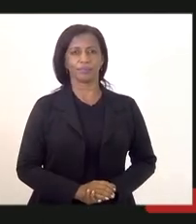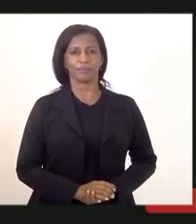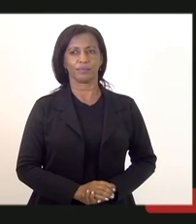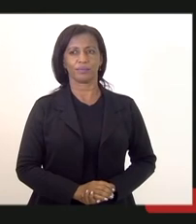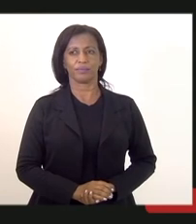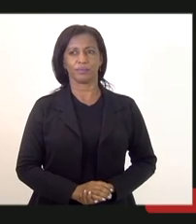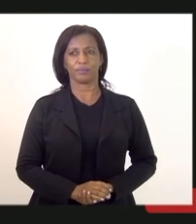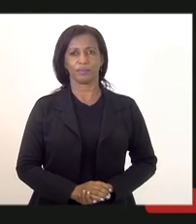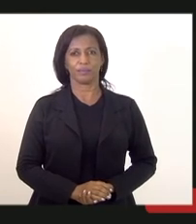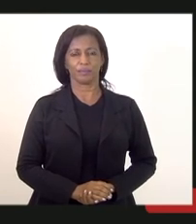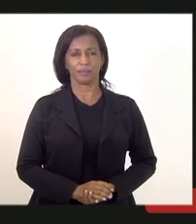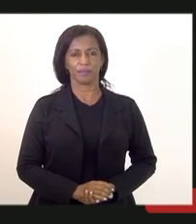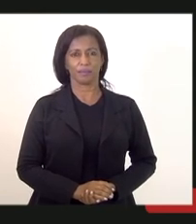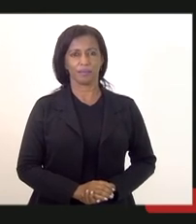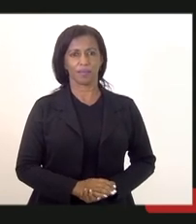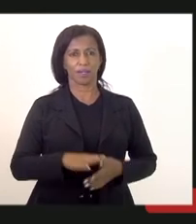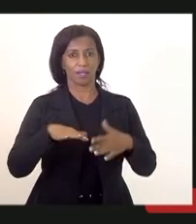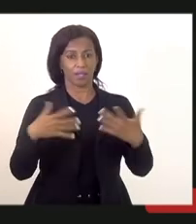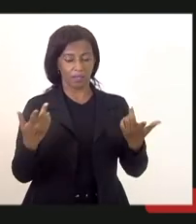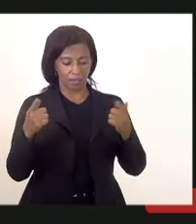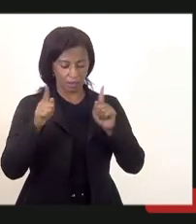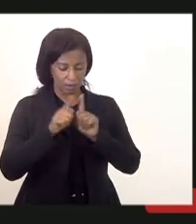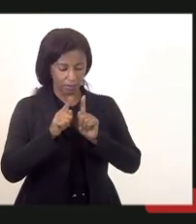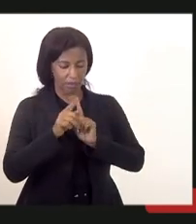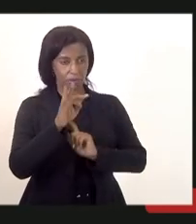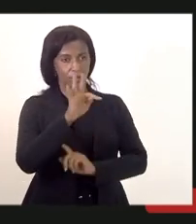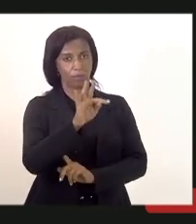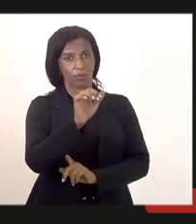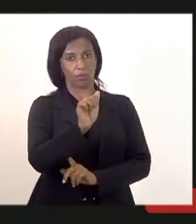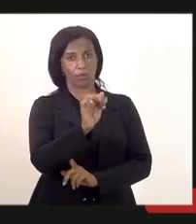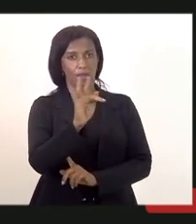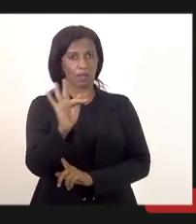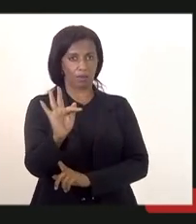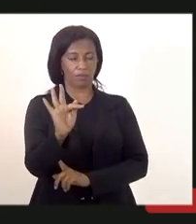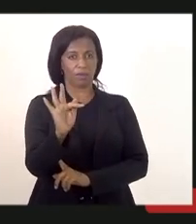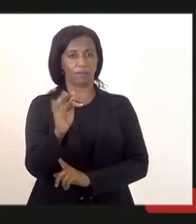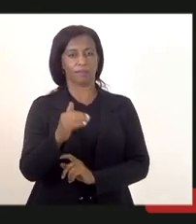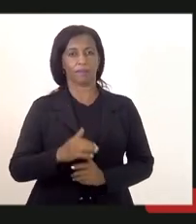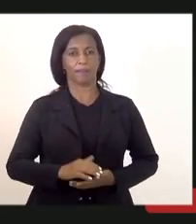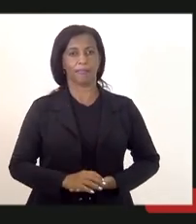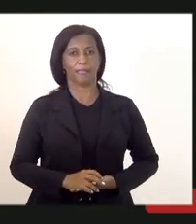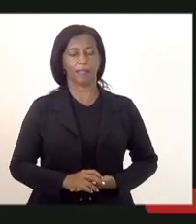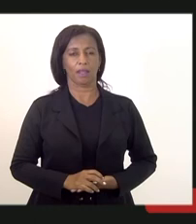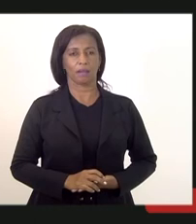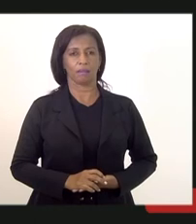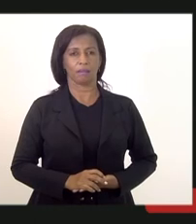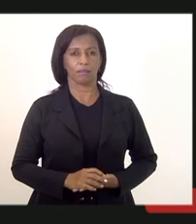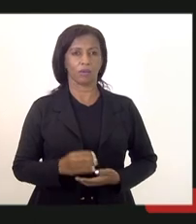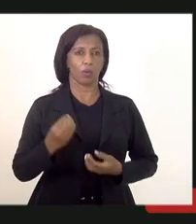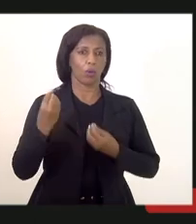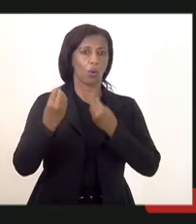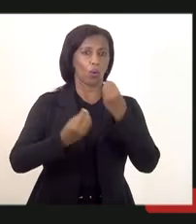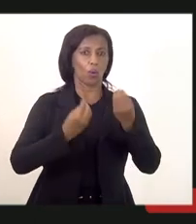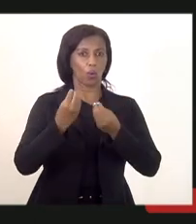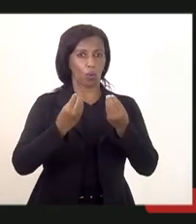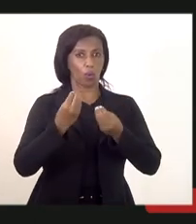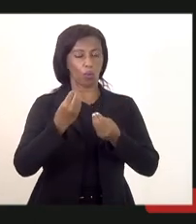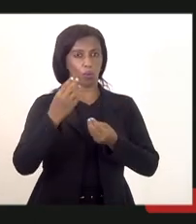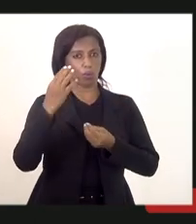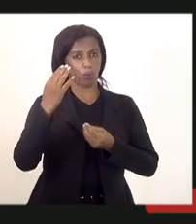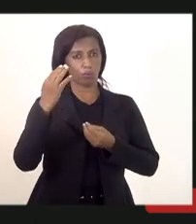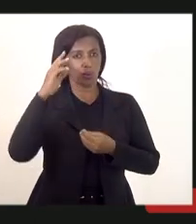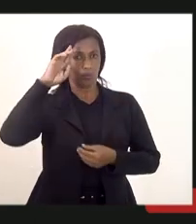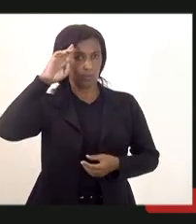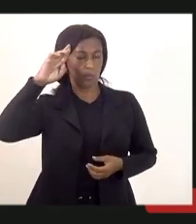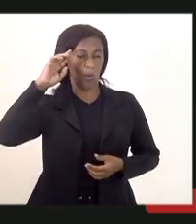e assim sobre a questão do TAF eu acho que como o comandante falou o